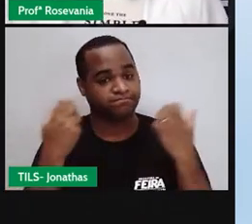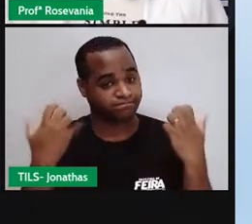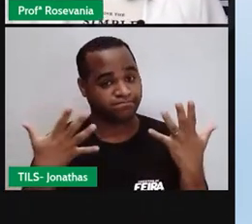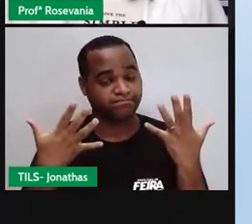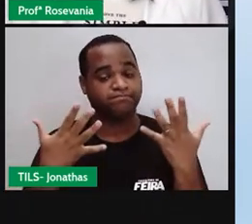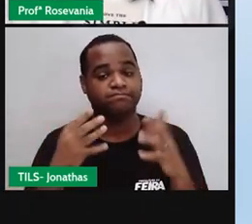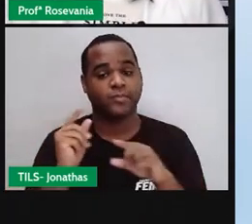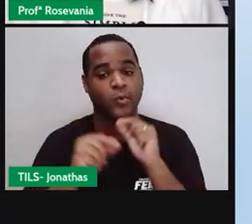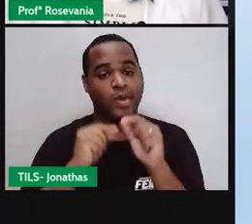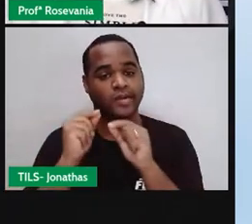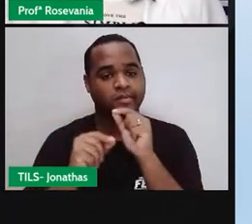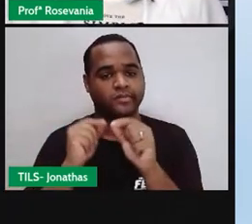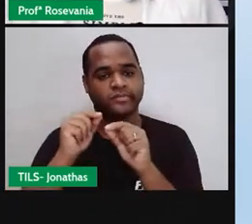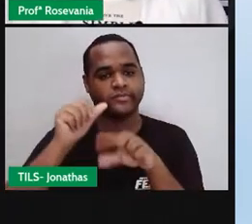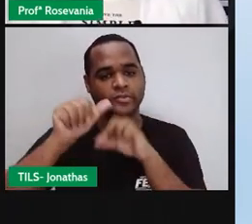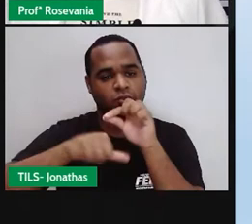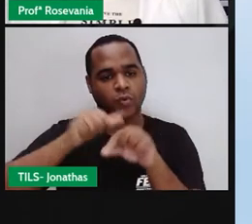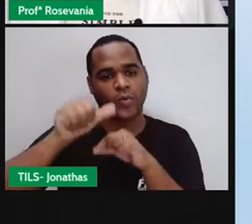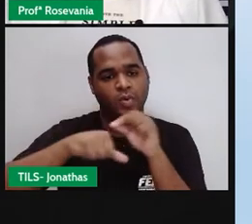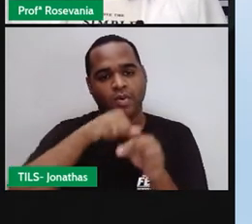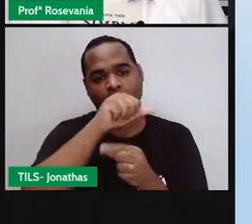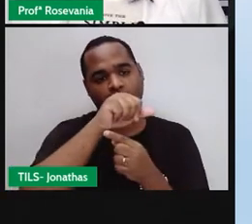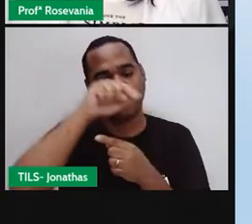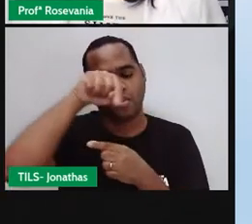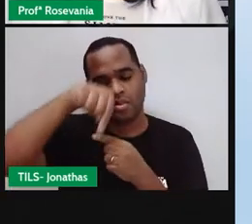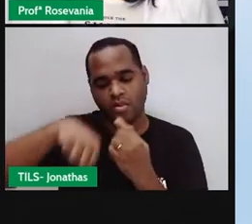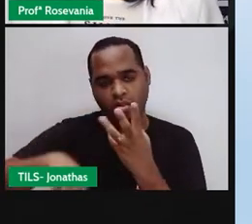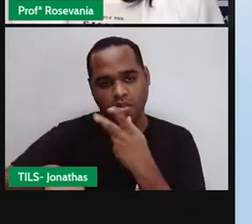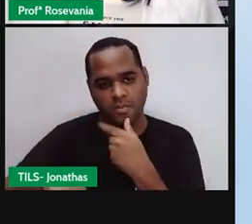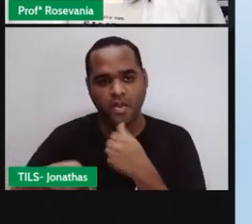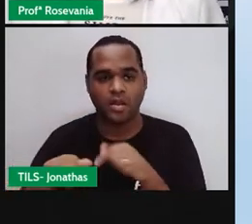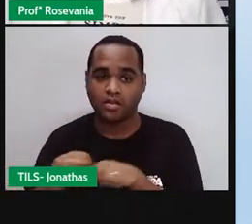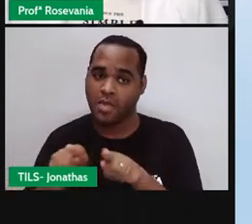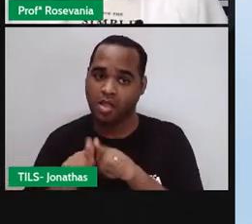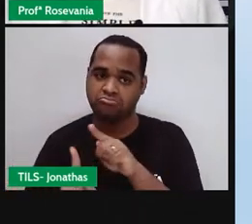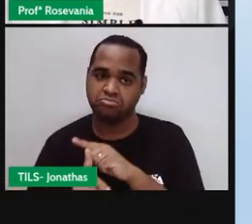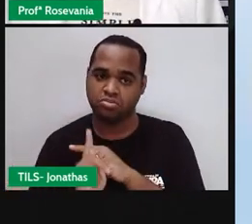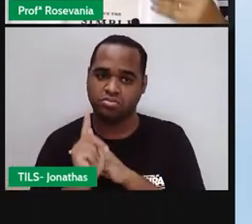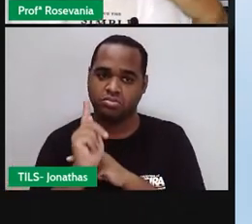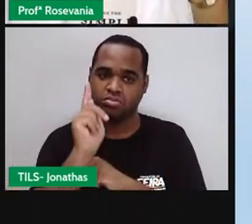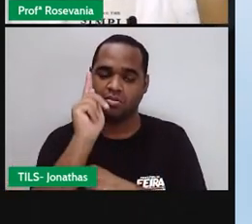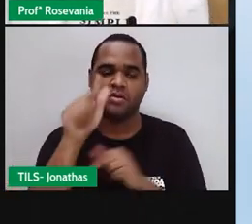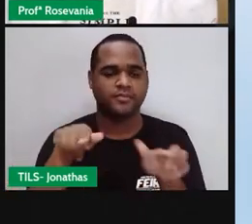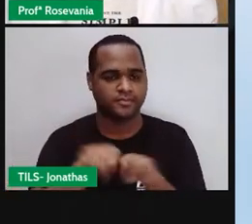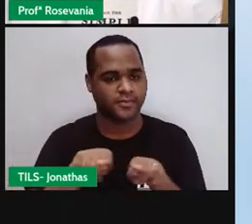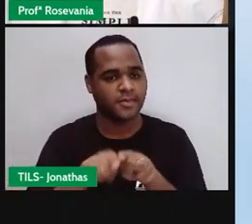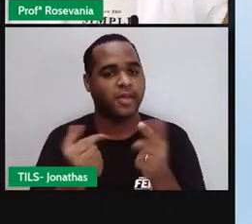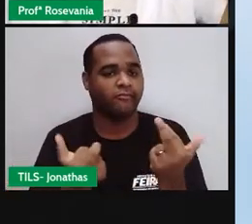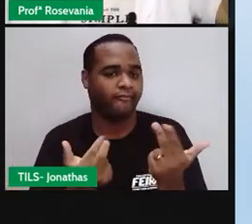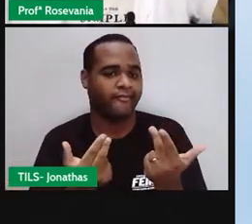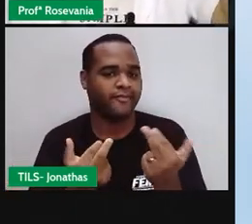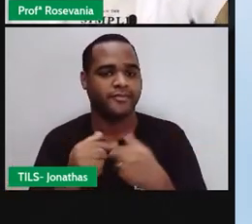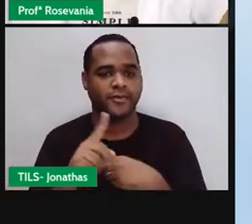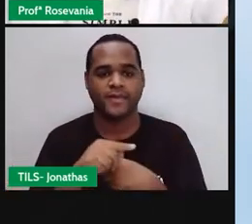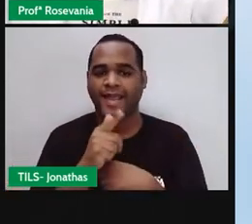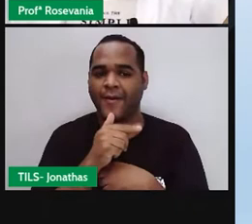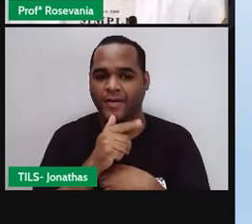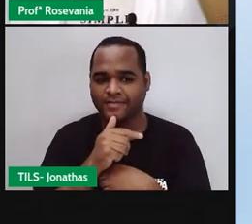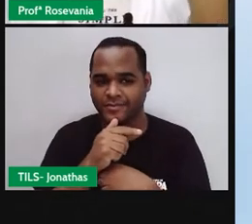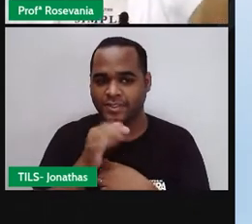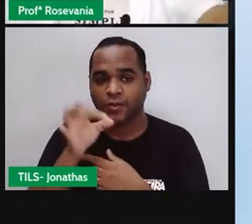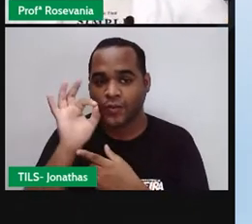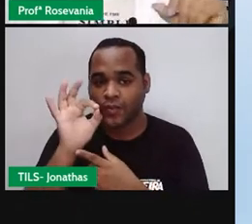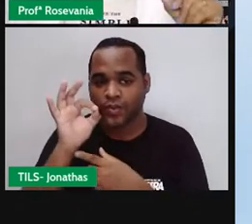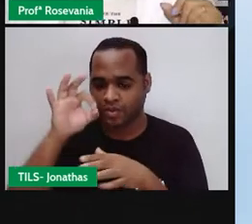só que o processo de entrada é lento e o processo de saída também, né. É tipo quando você bota lá o filtro para coar o café,